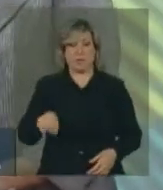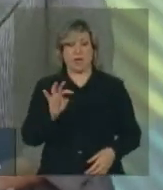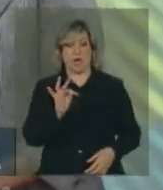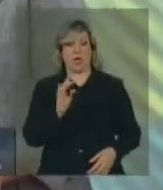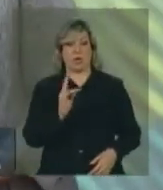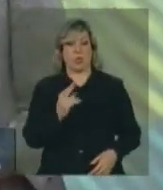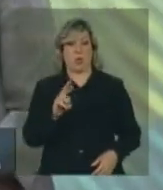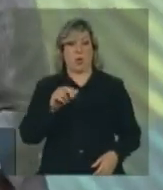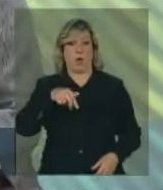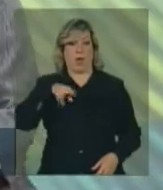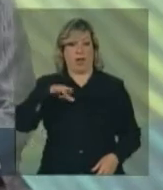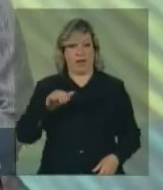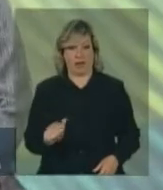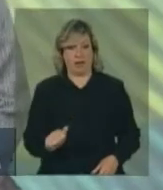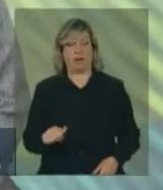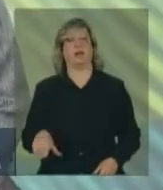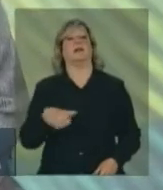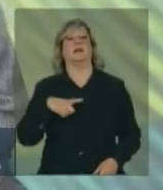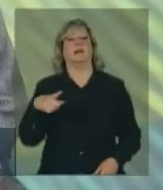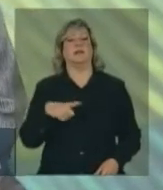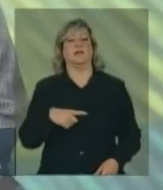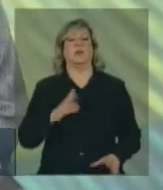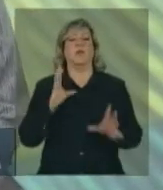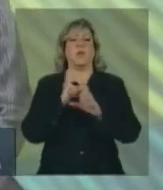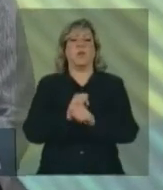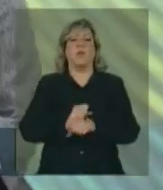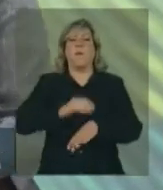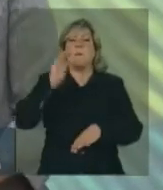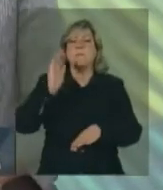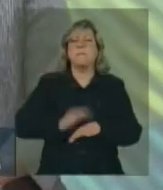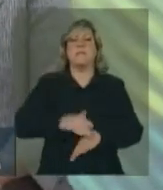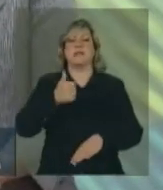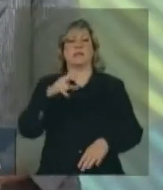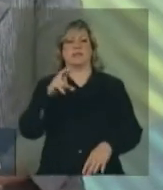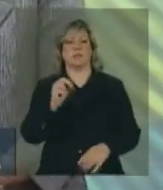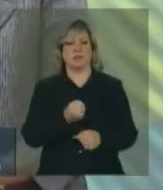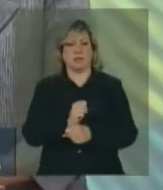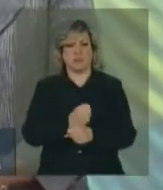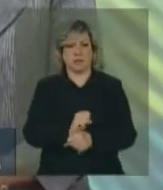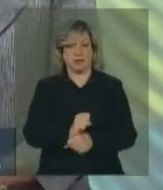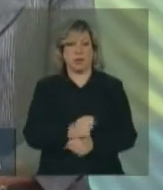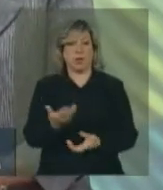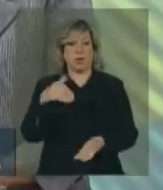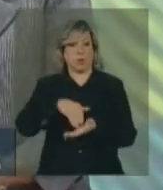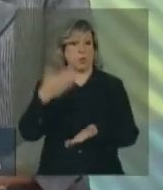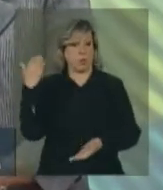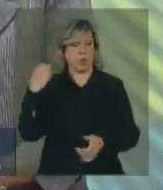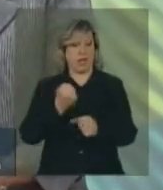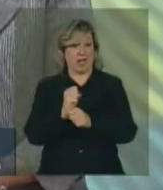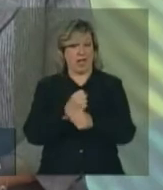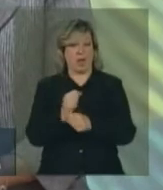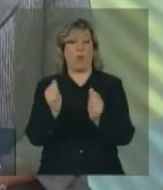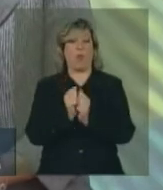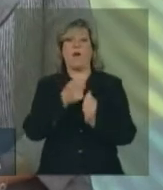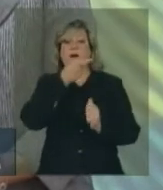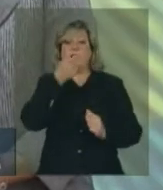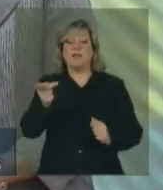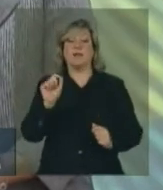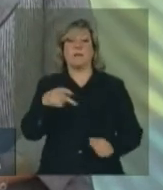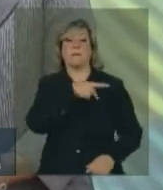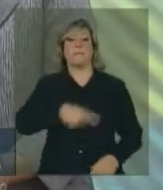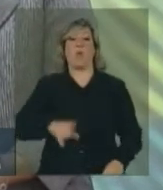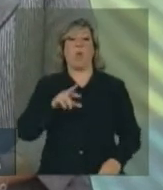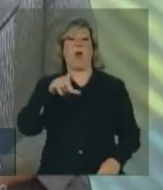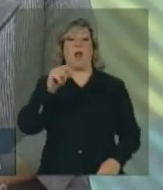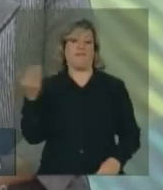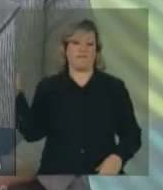datam de mais de um século e meio. Nos últimos anos, com a visita do presidente